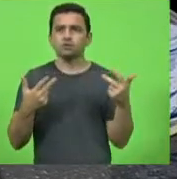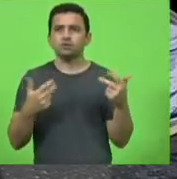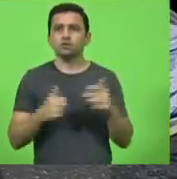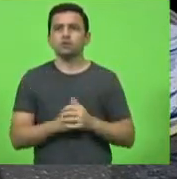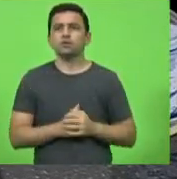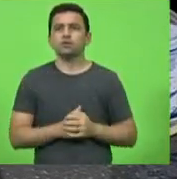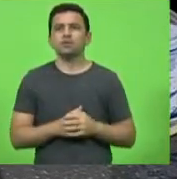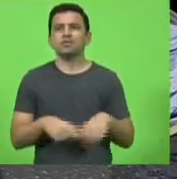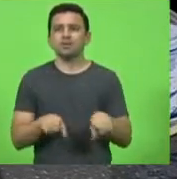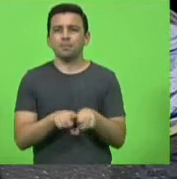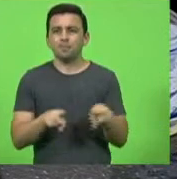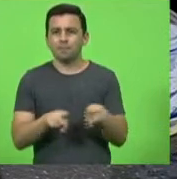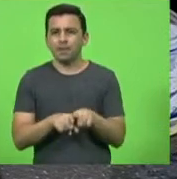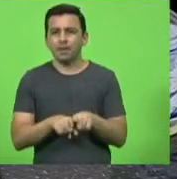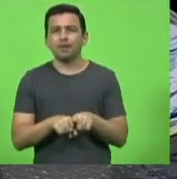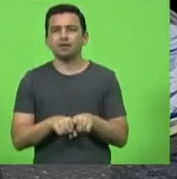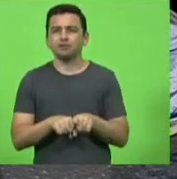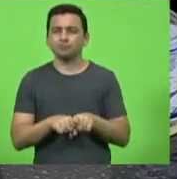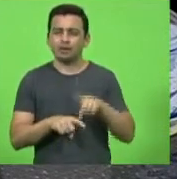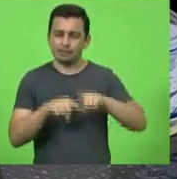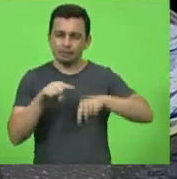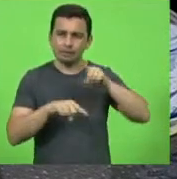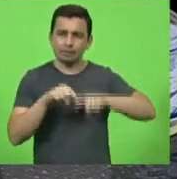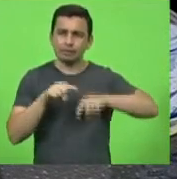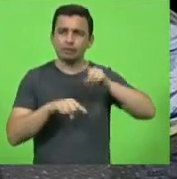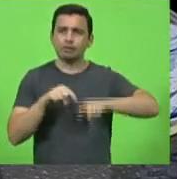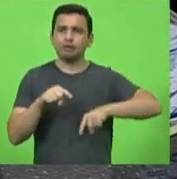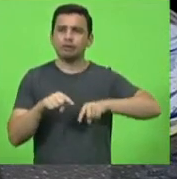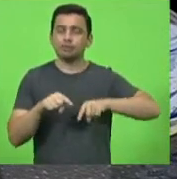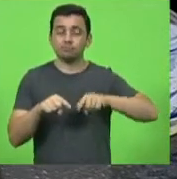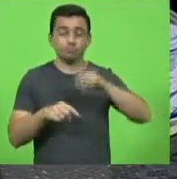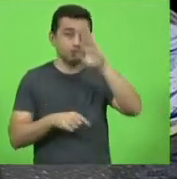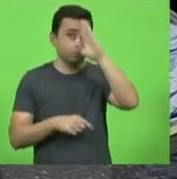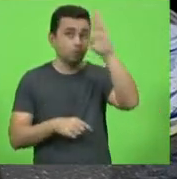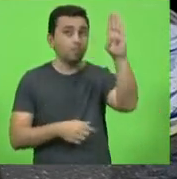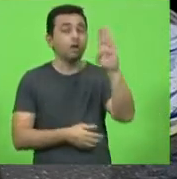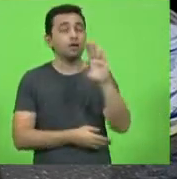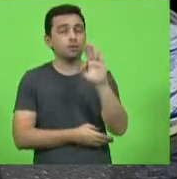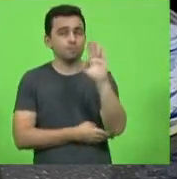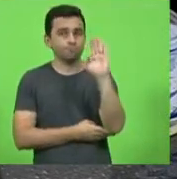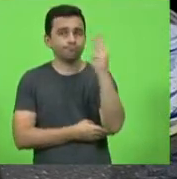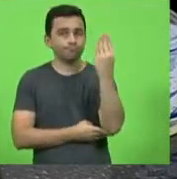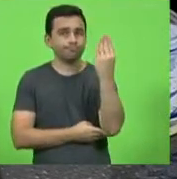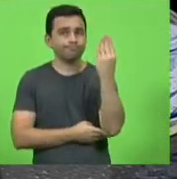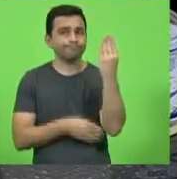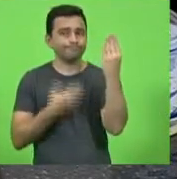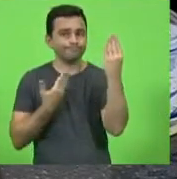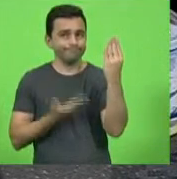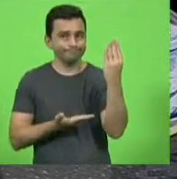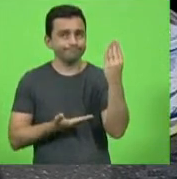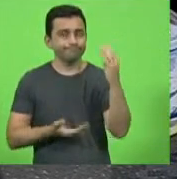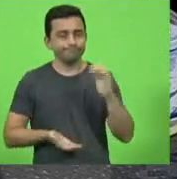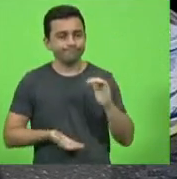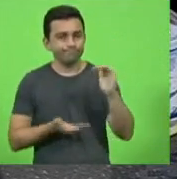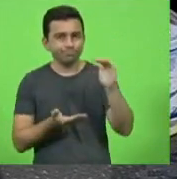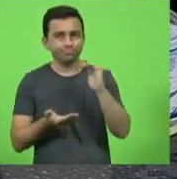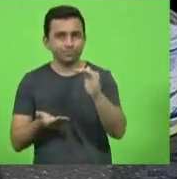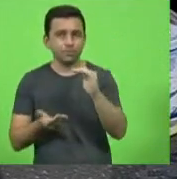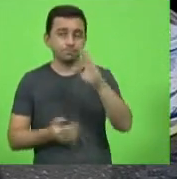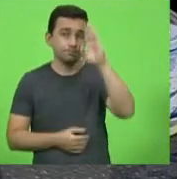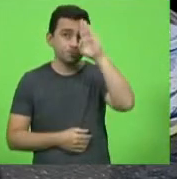matéria-prima principalmente a madeira é principal